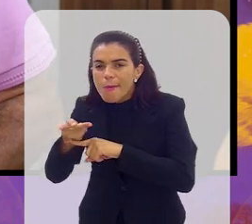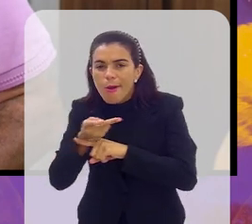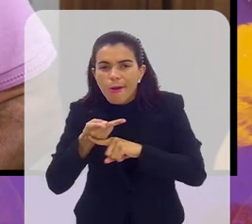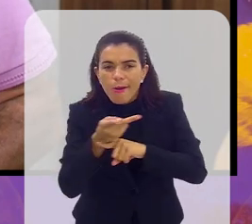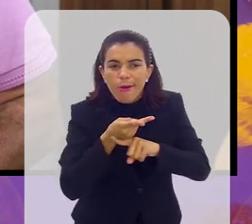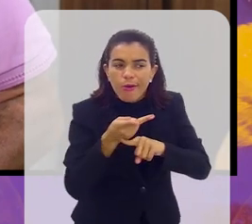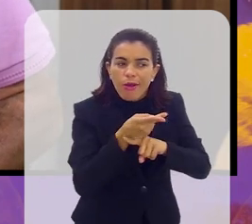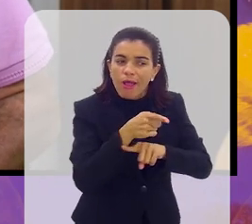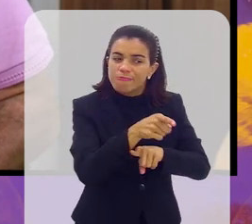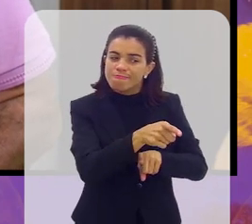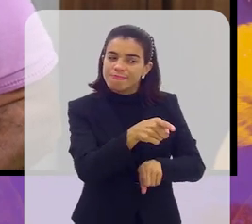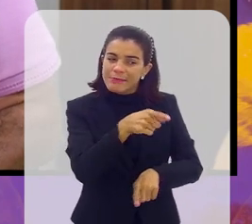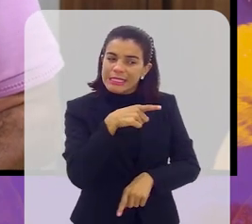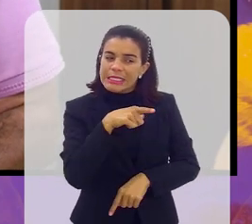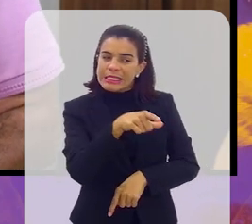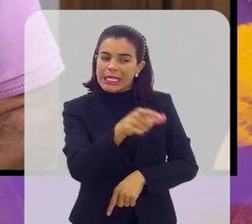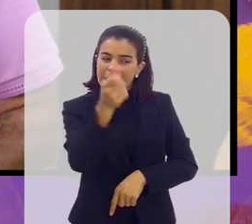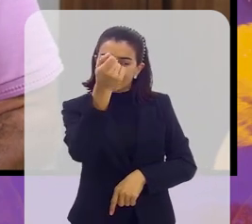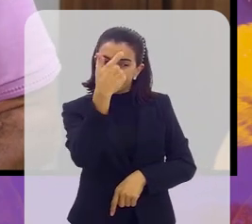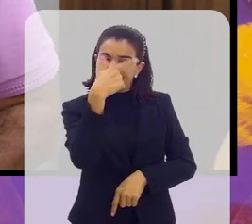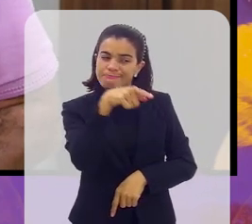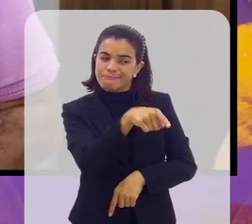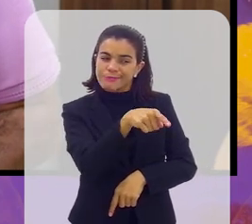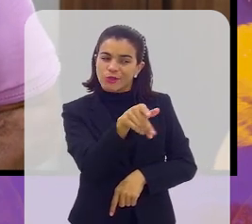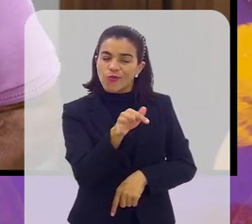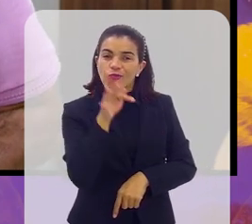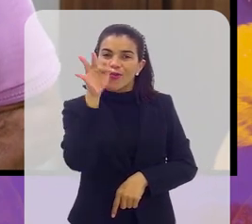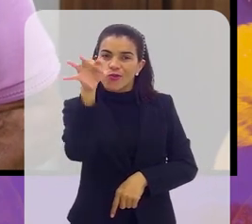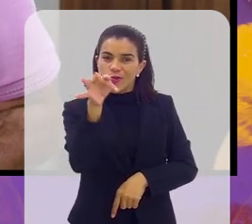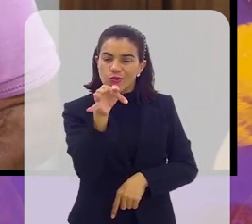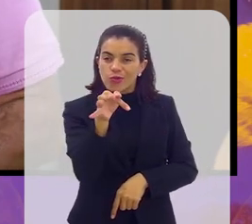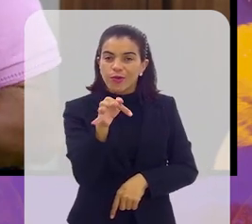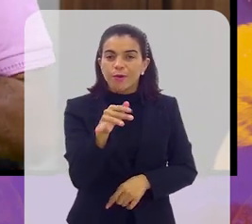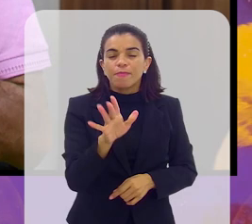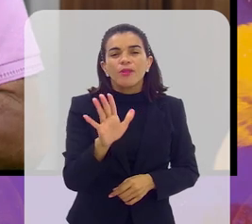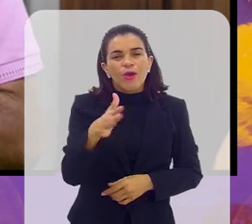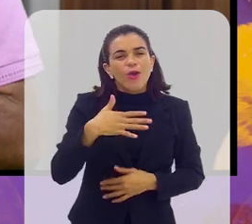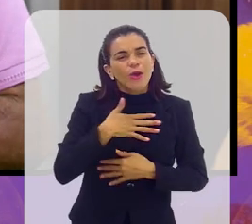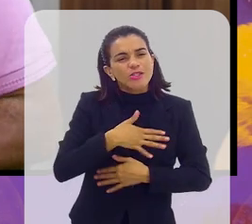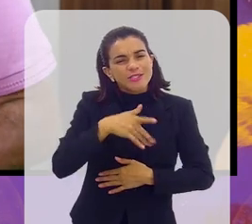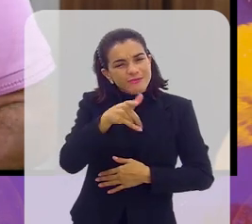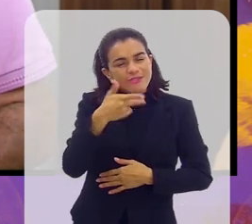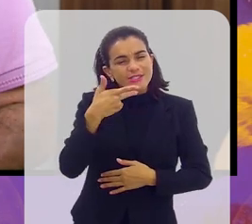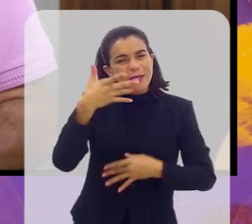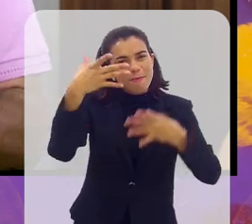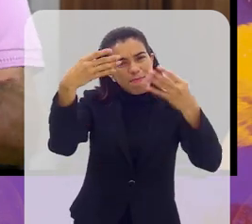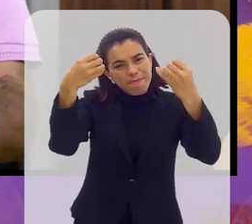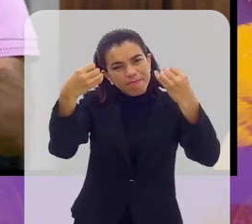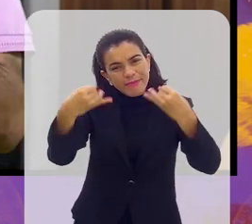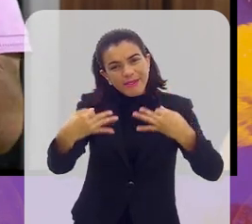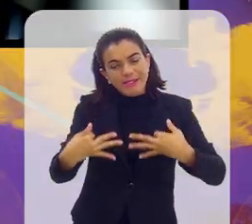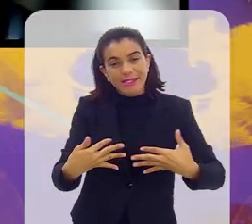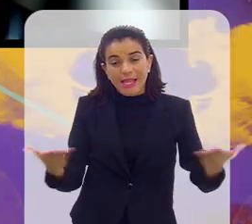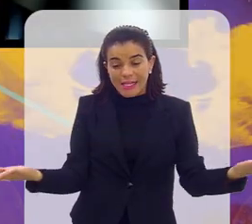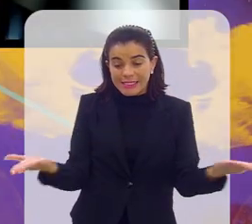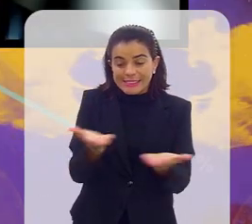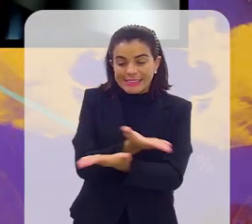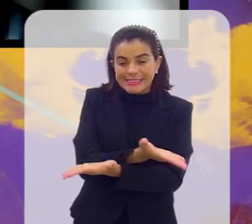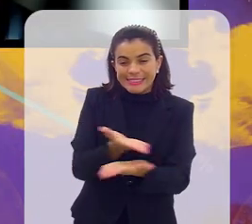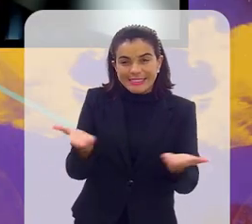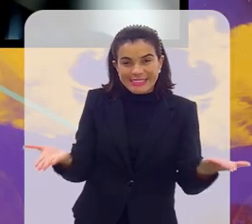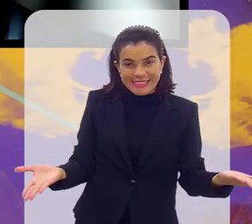também, aquele que pode produzir, aquele que pode ser no futuro, então eu também gostaria que você falasse disso, desse